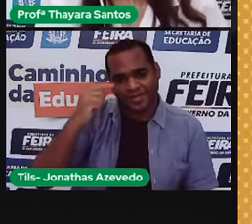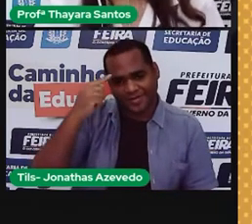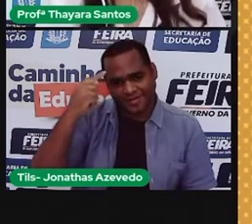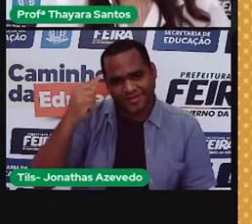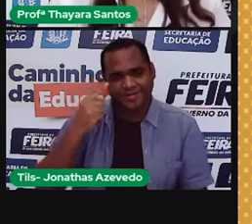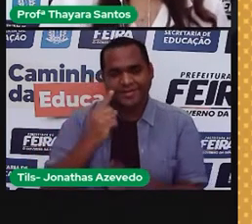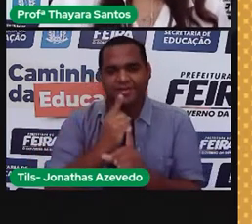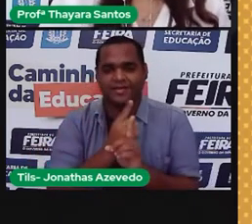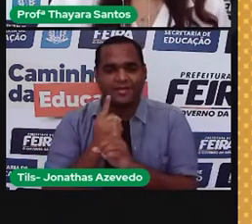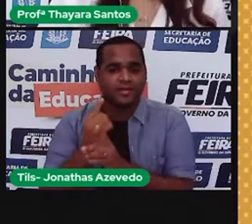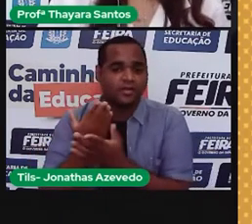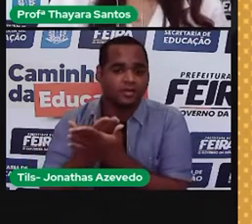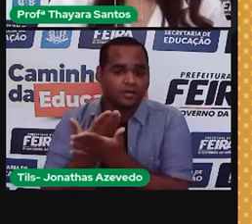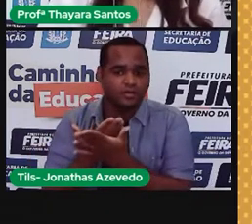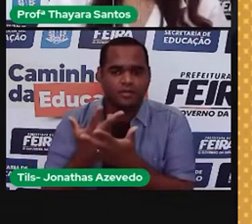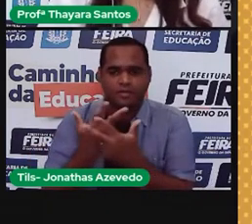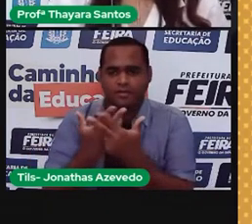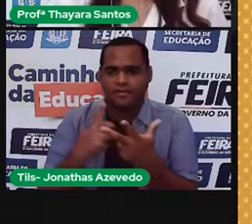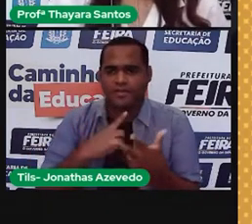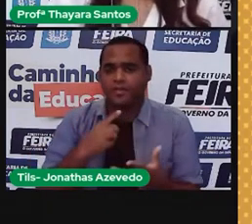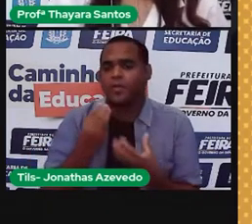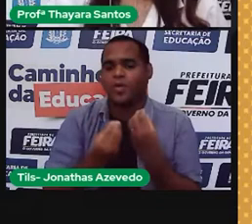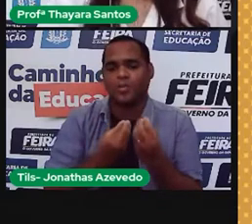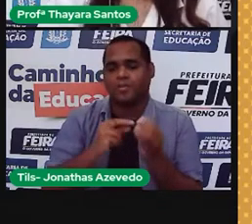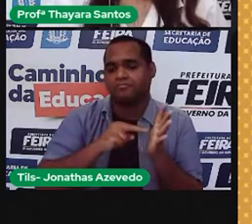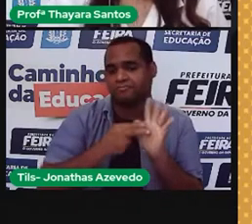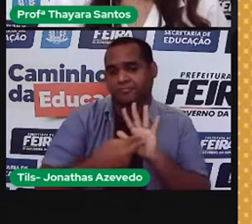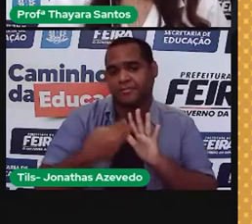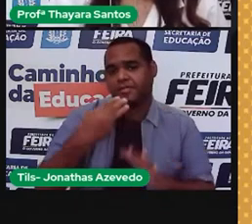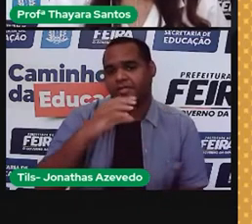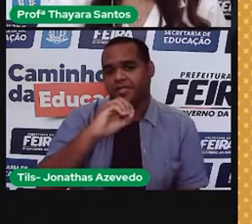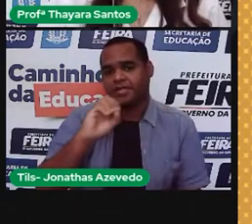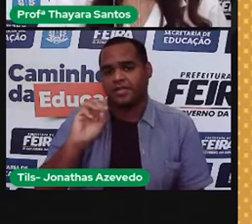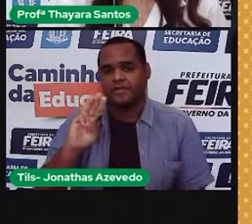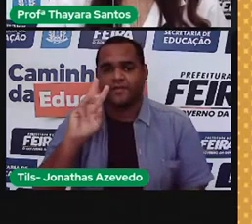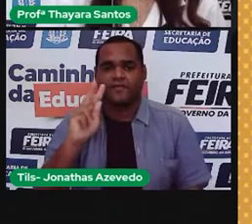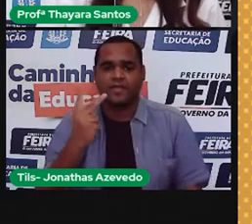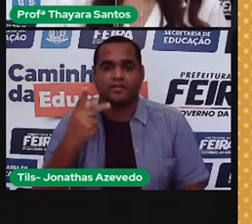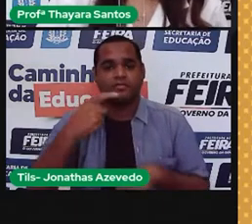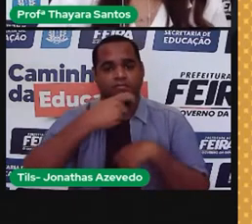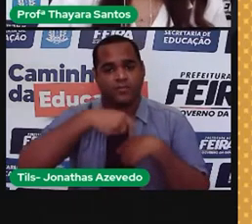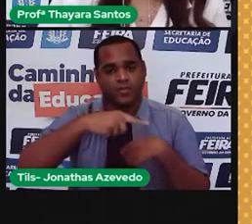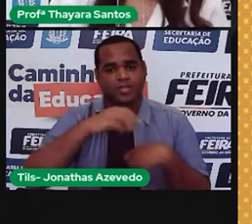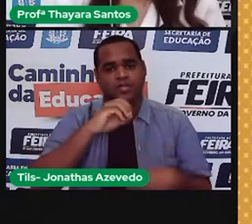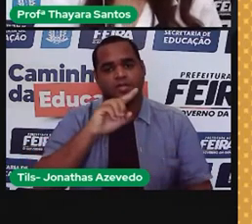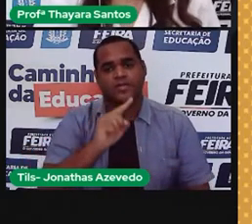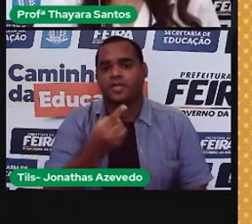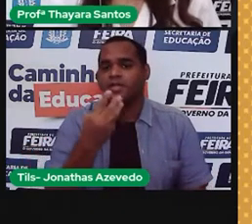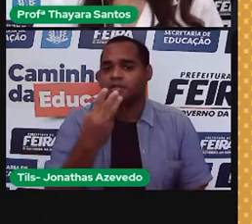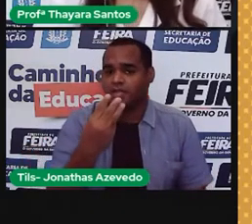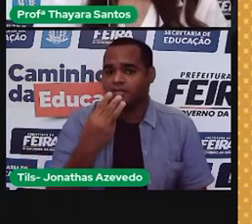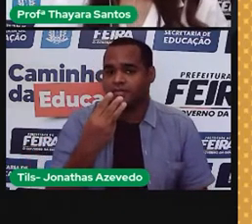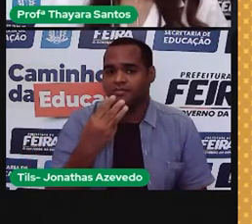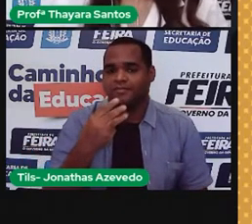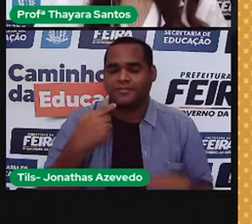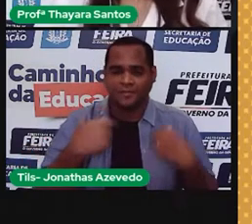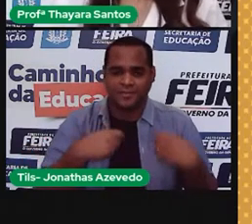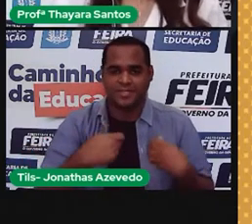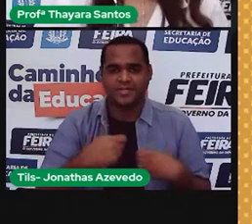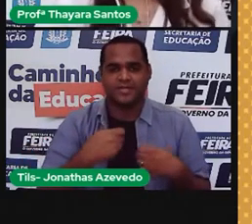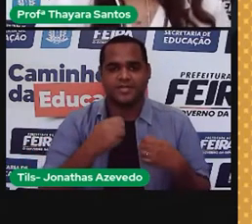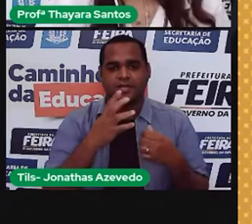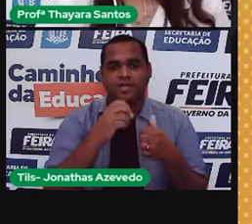quilowatts por hora. E para a gente transformar esse resultado aqui que nós encontramos em quilowatts por hora, é só